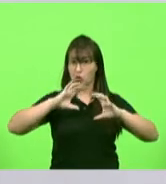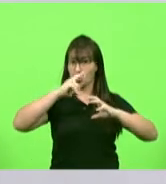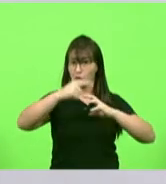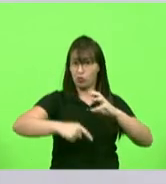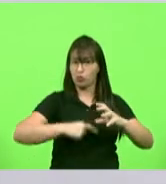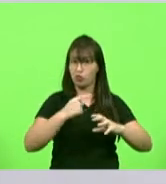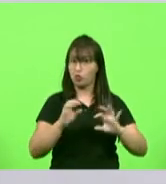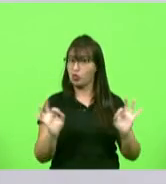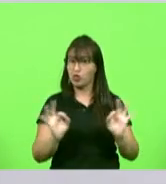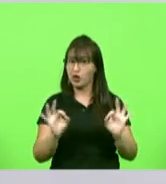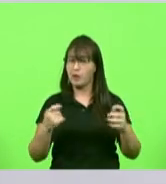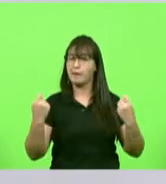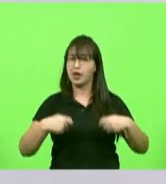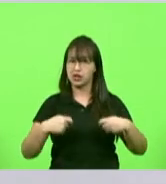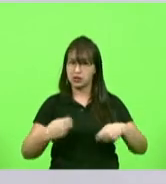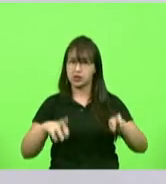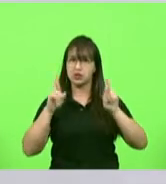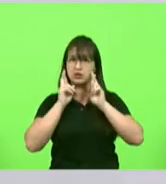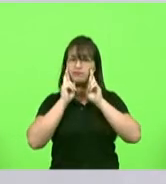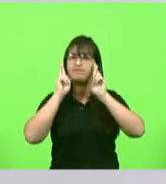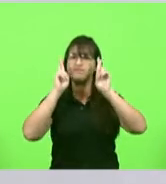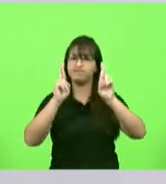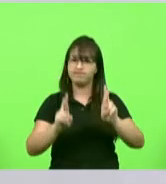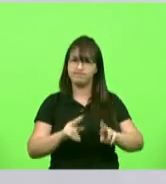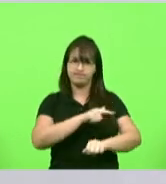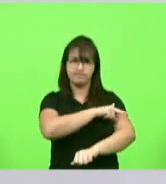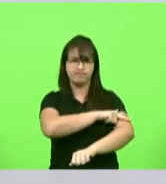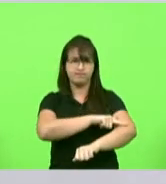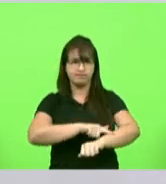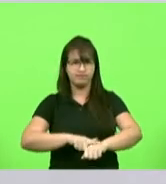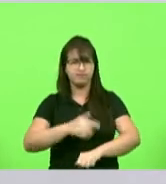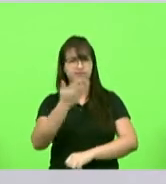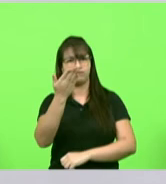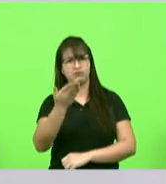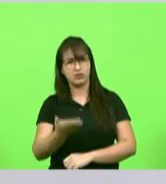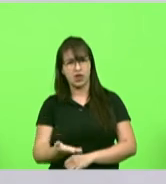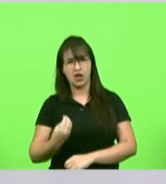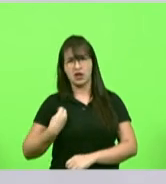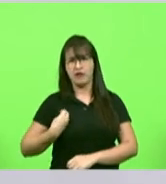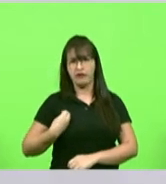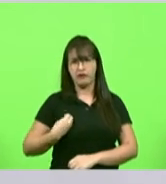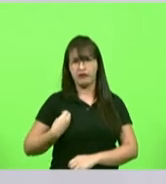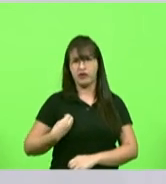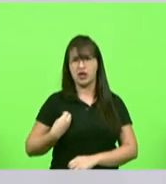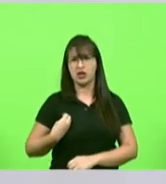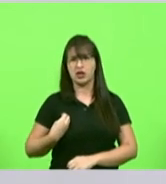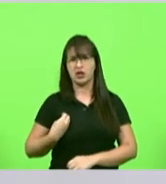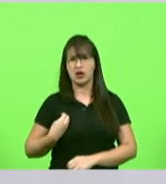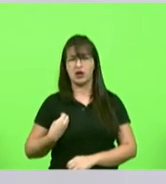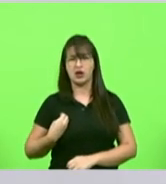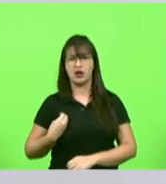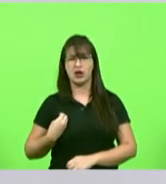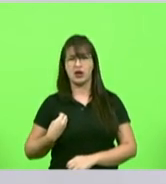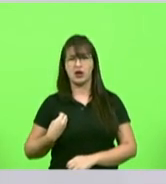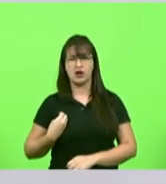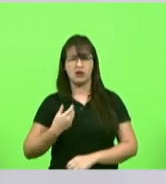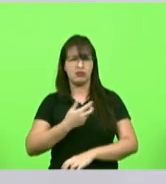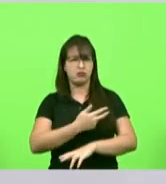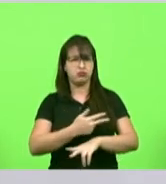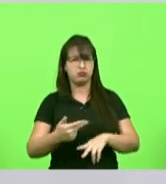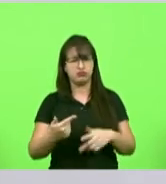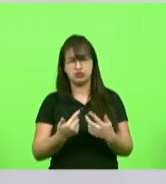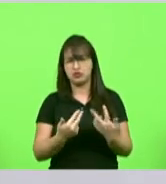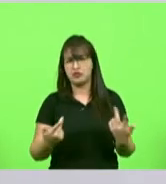o cidadão pela maneira pela forma pela educação e por aquilo que ele é